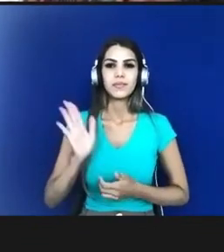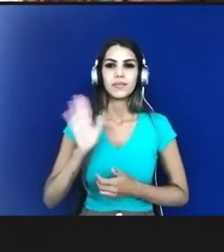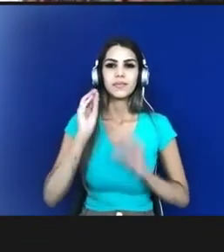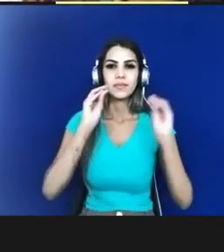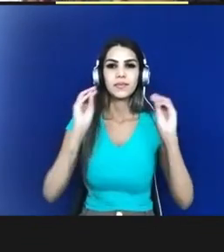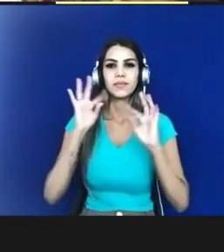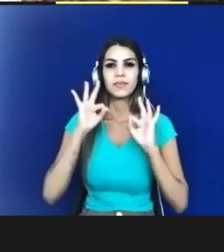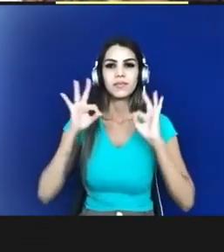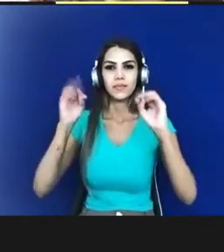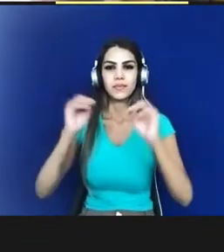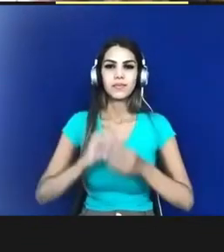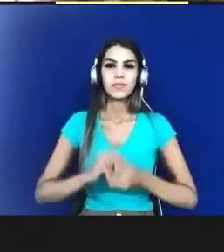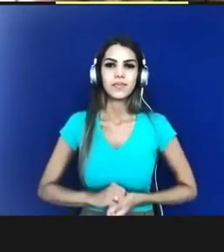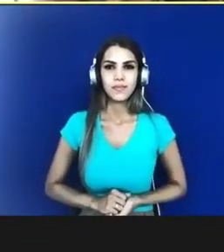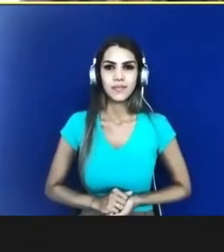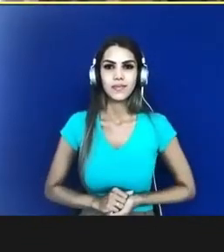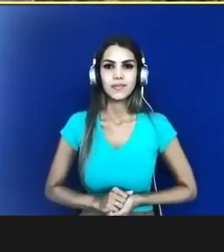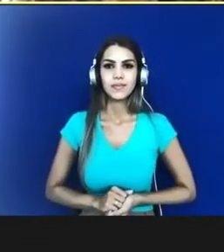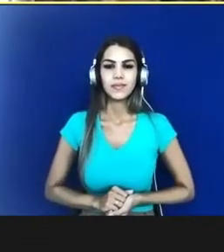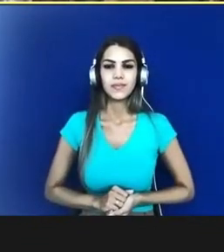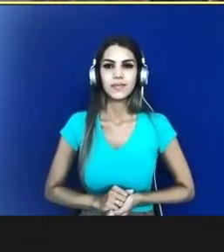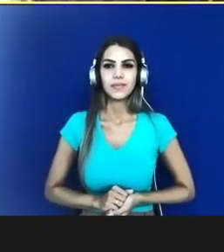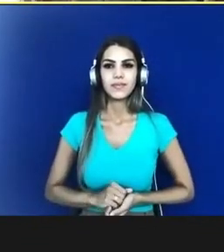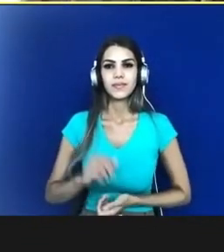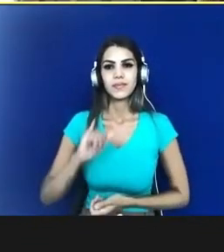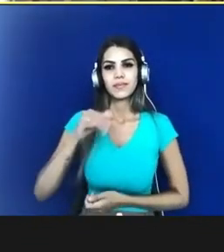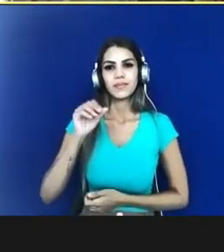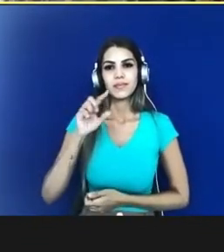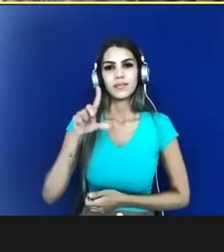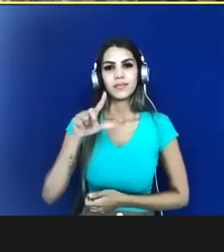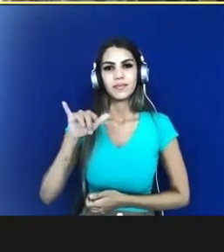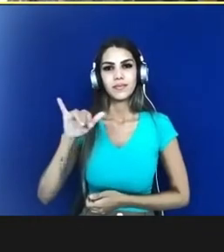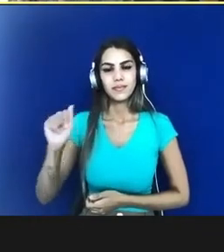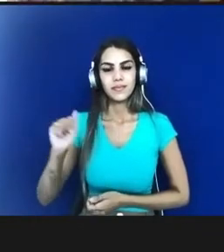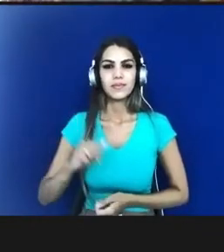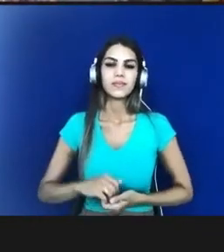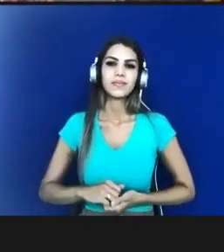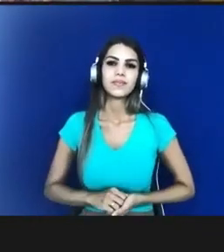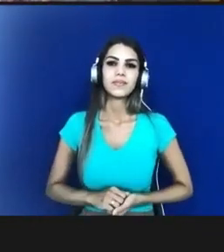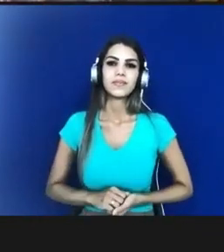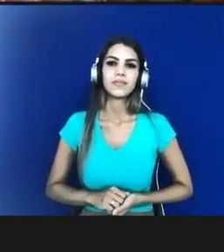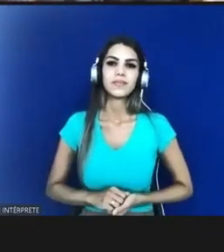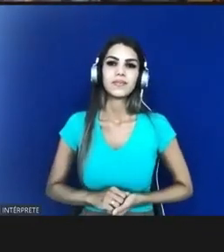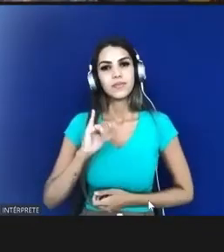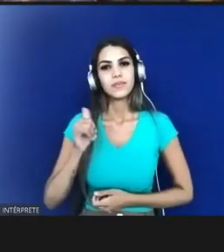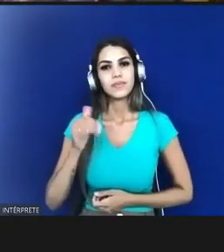grande Lu Joselé tchau Joselé